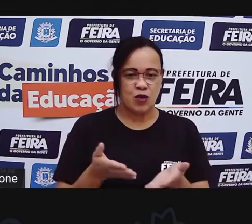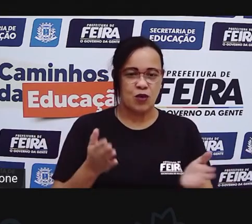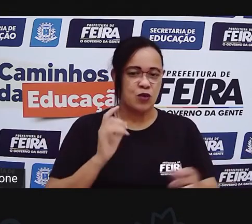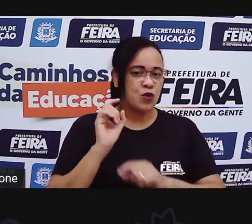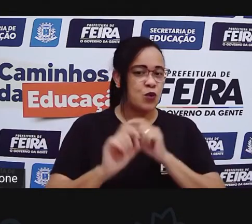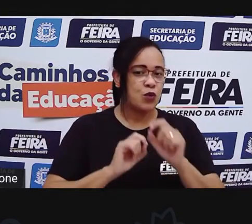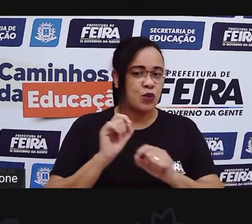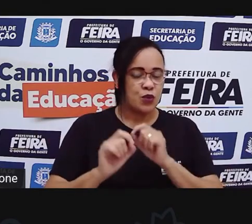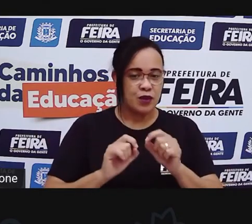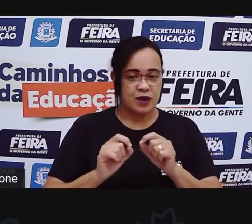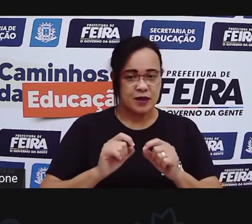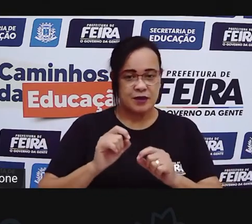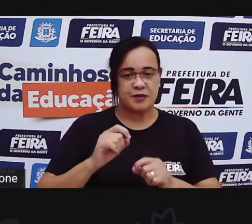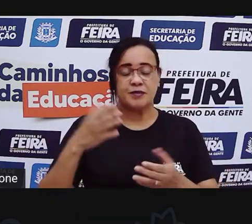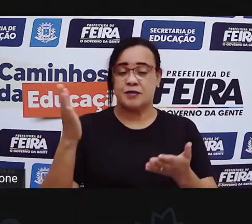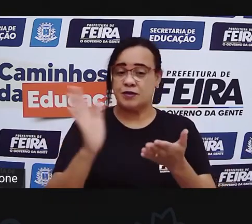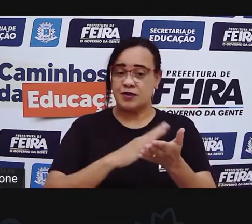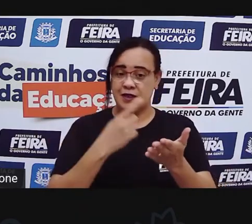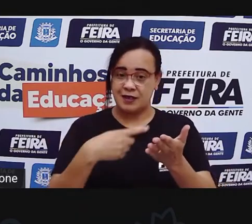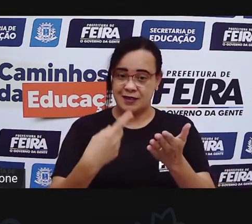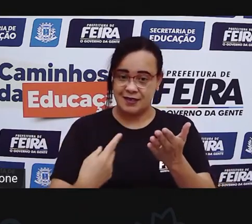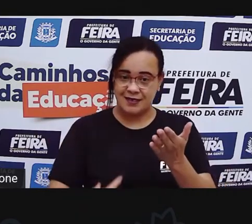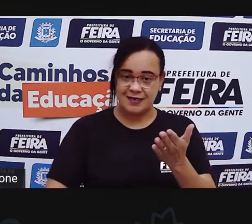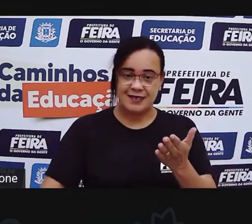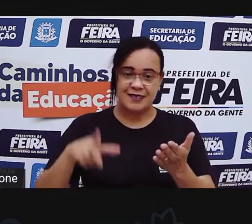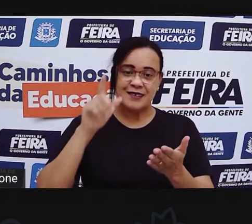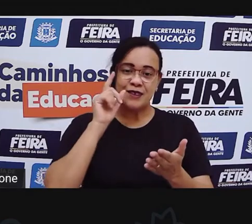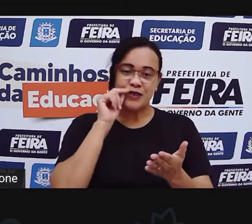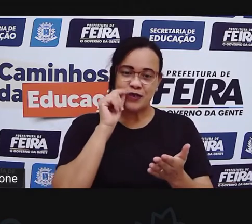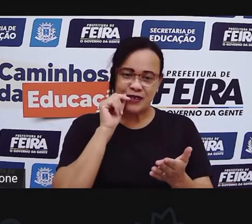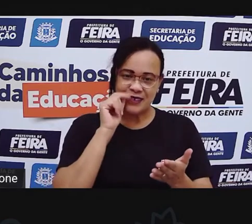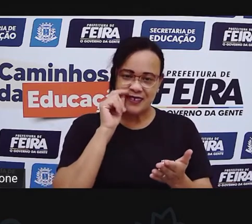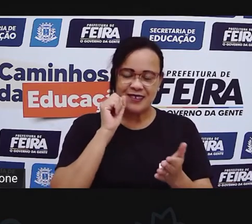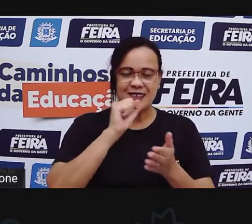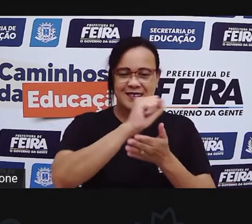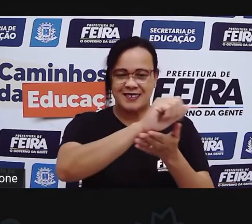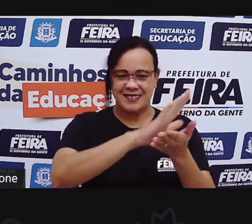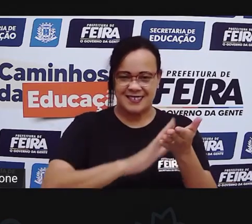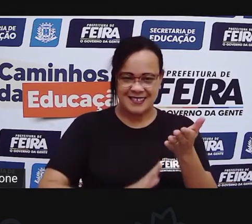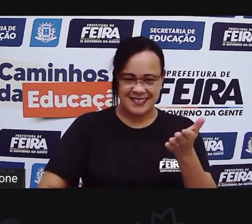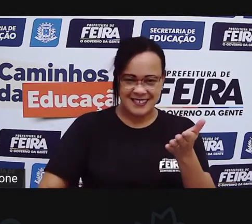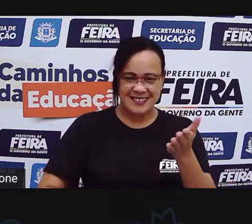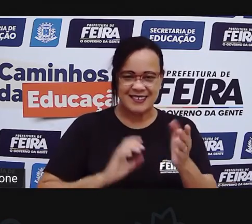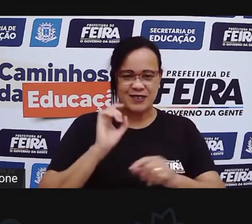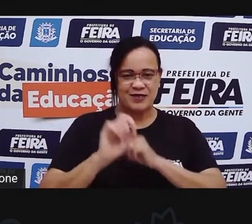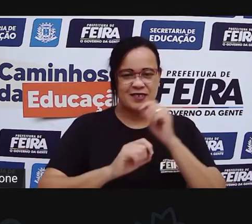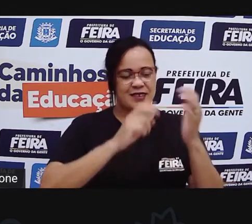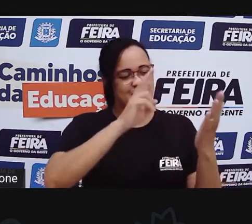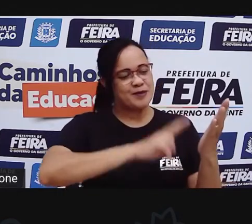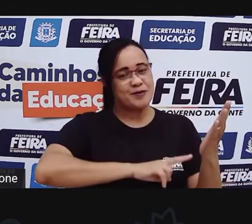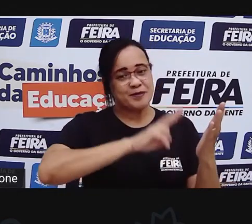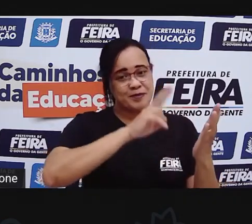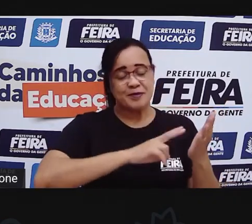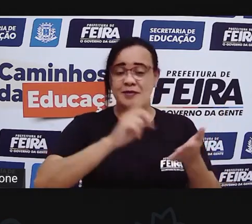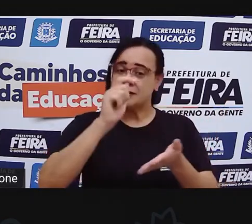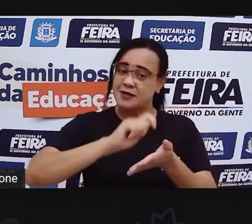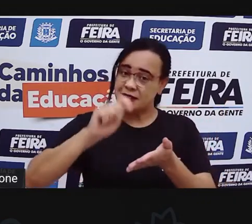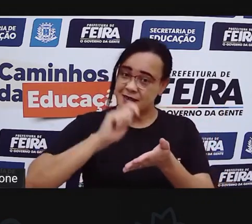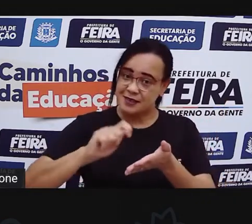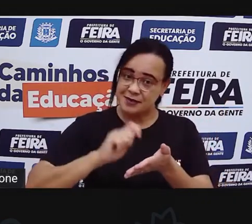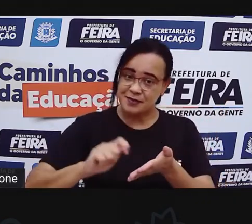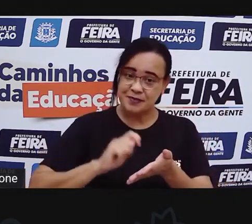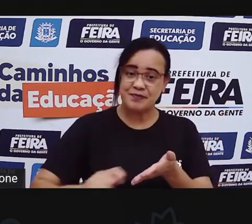que vocês peguem aí o caderno, o lado de vocês, porque a gente vai fazer uma atividade envolvendo leitura e escrita, certo?